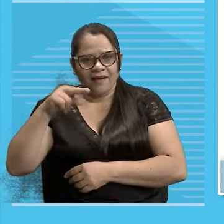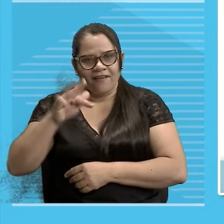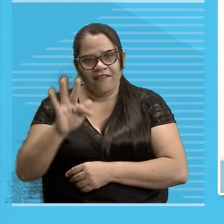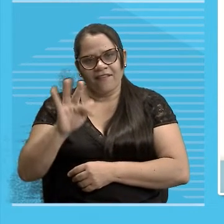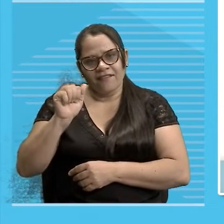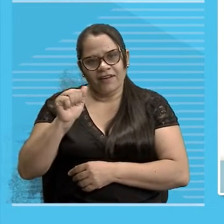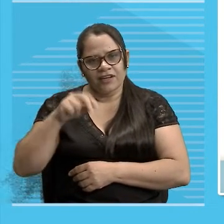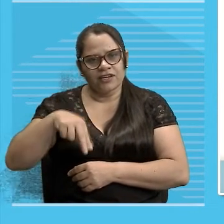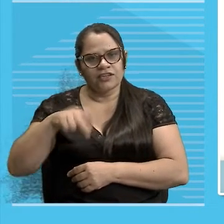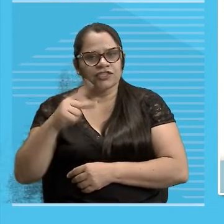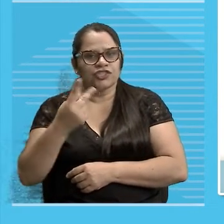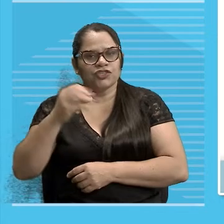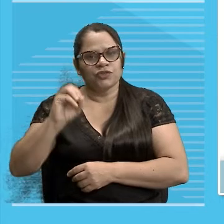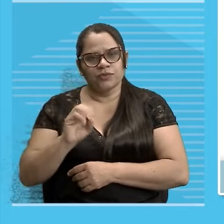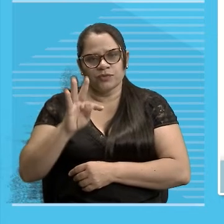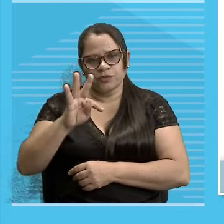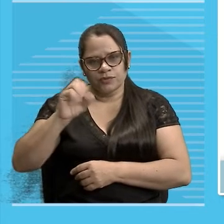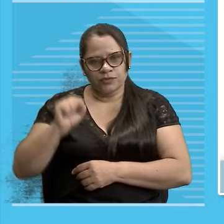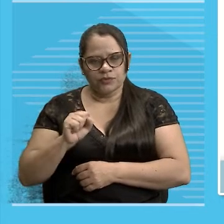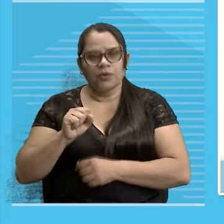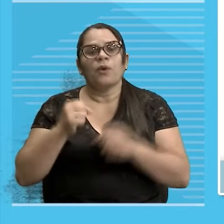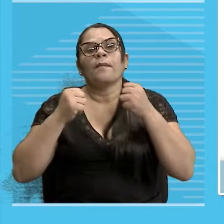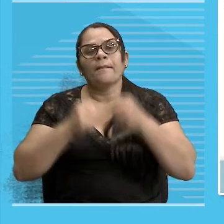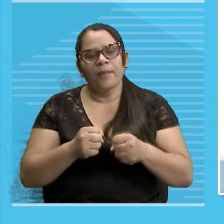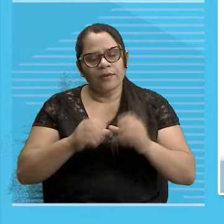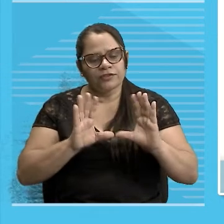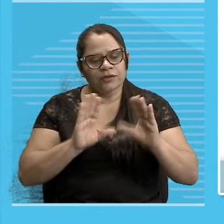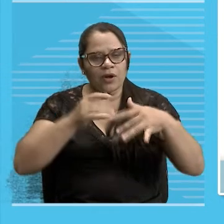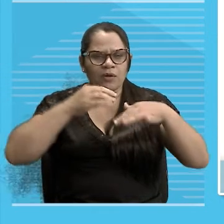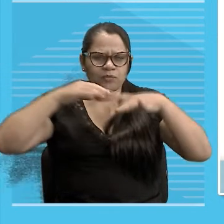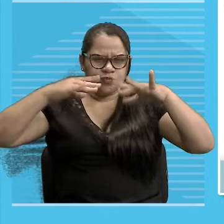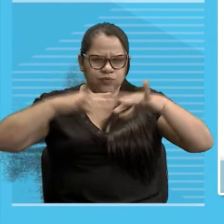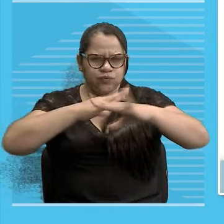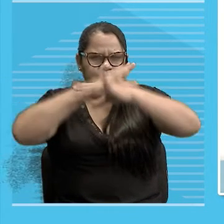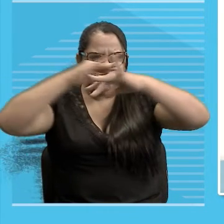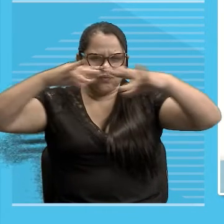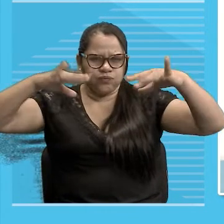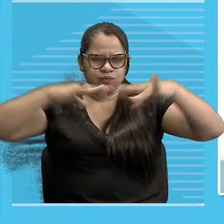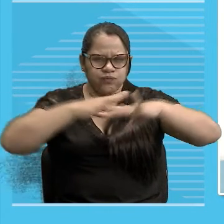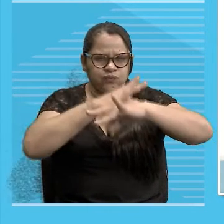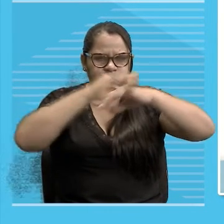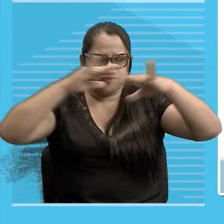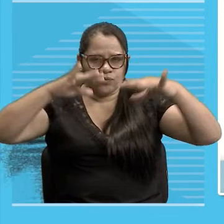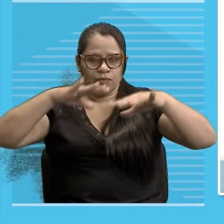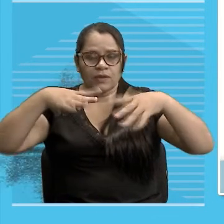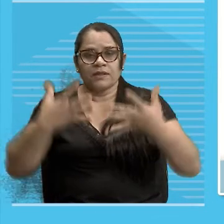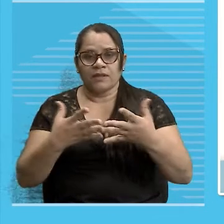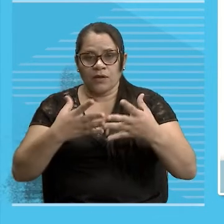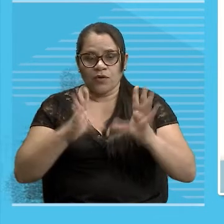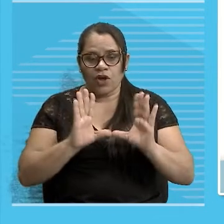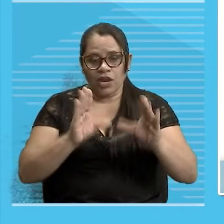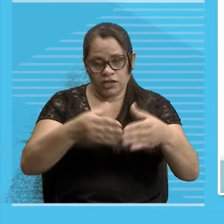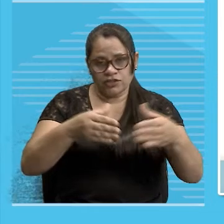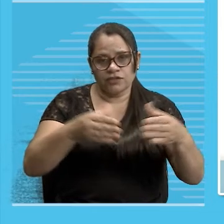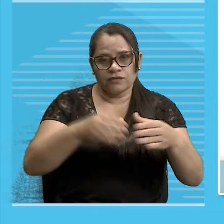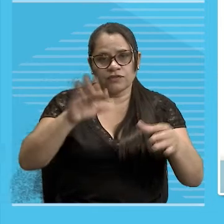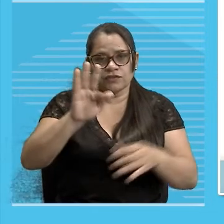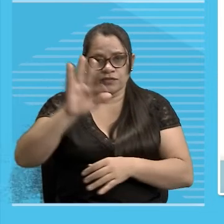Tá Assim como De outros Insetos Coletivo De Fogos De Artifício